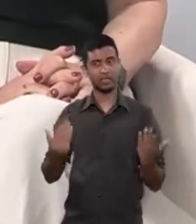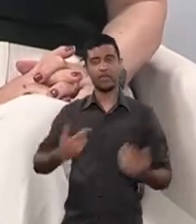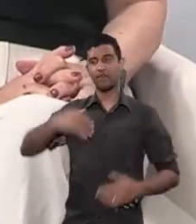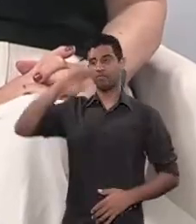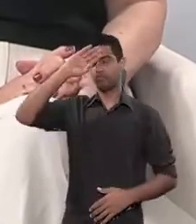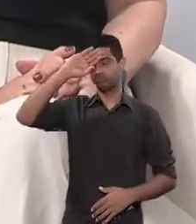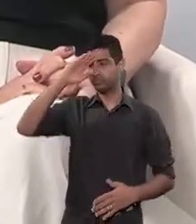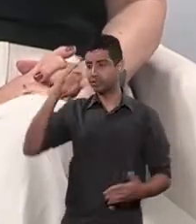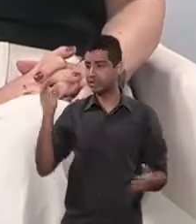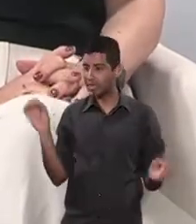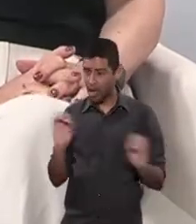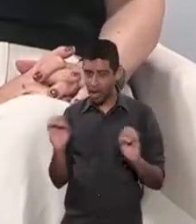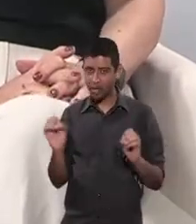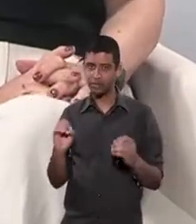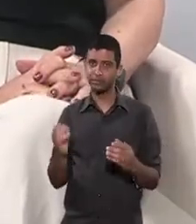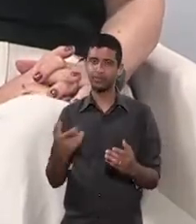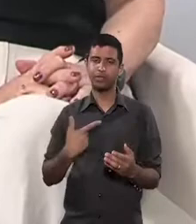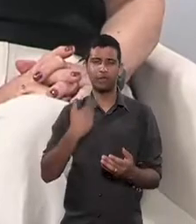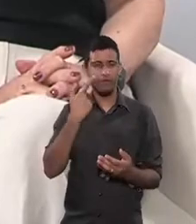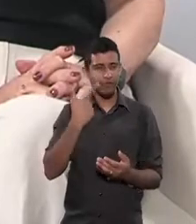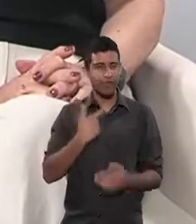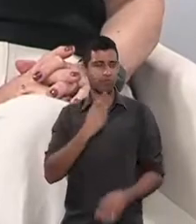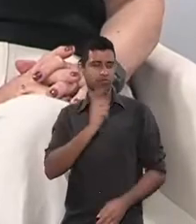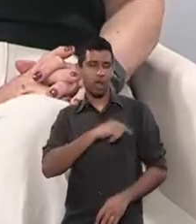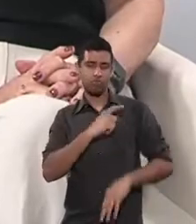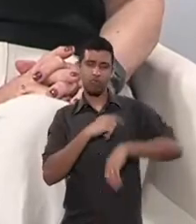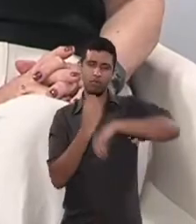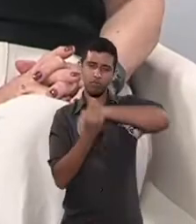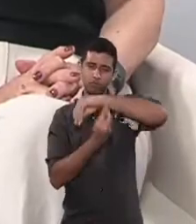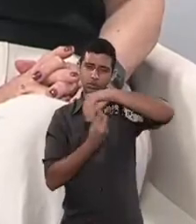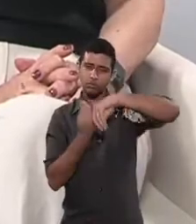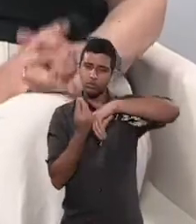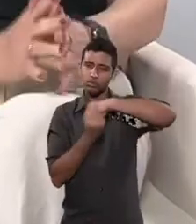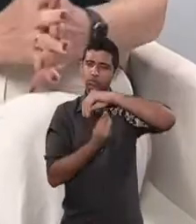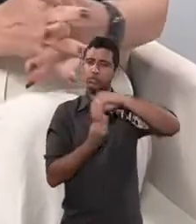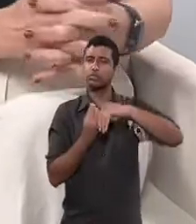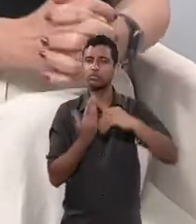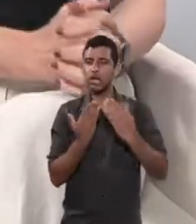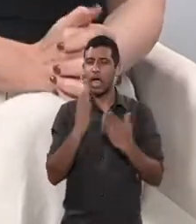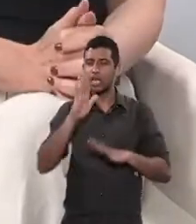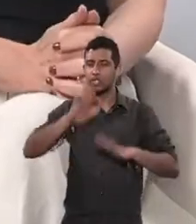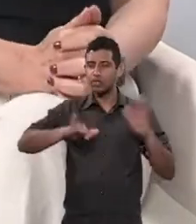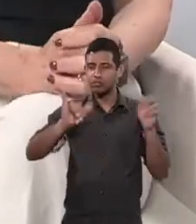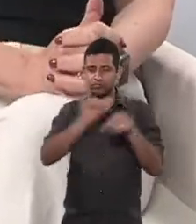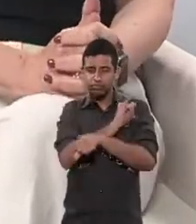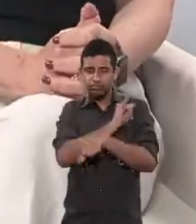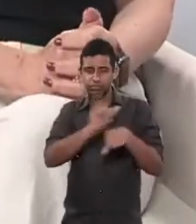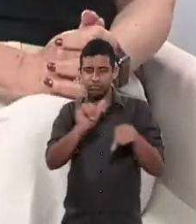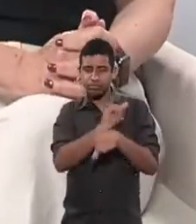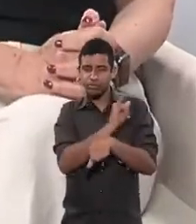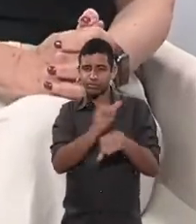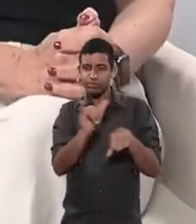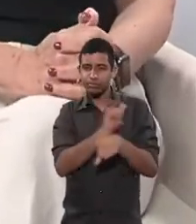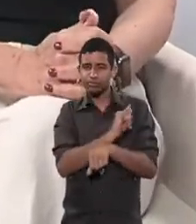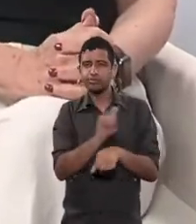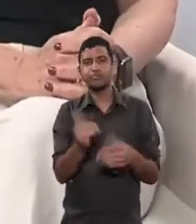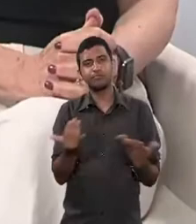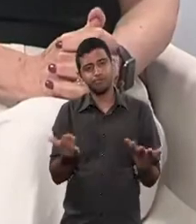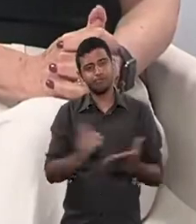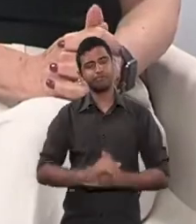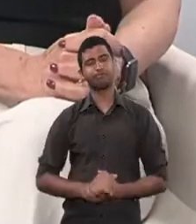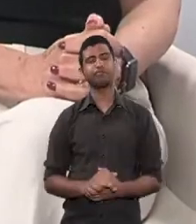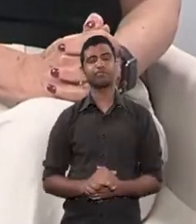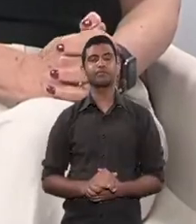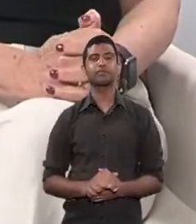a temperatura. Então, assim, existe todo um arcabouço de mensagens, muitas vezes até subliminares como essa, que são ditas de forma